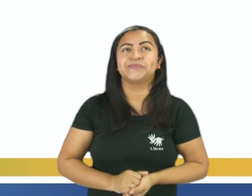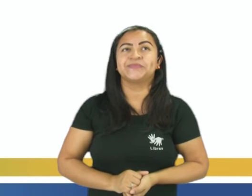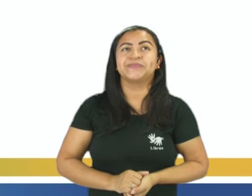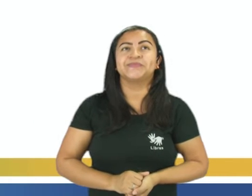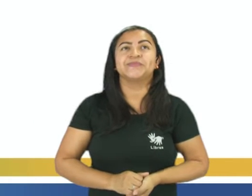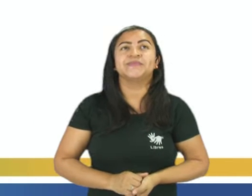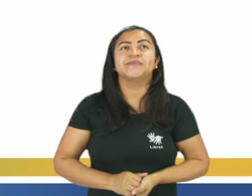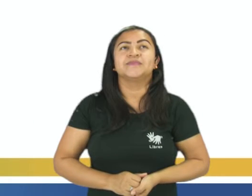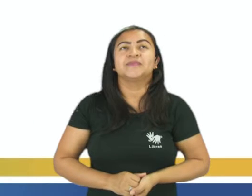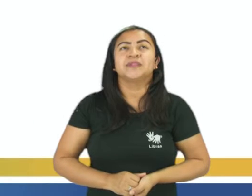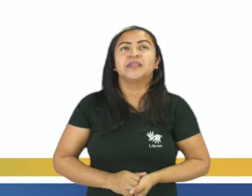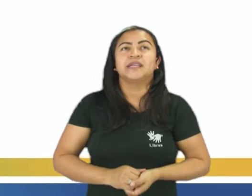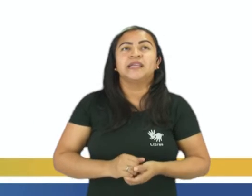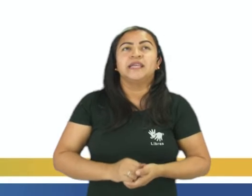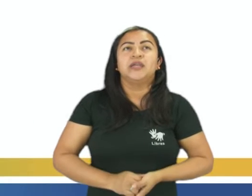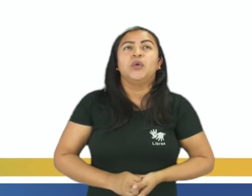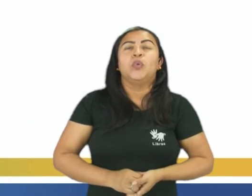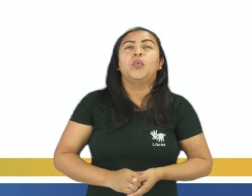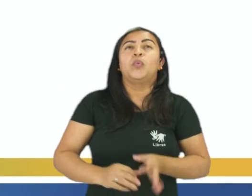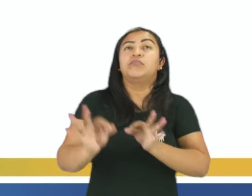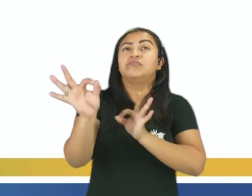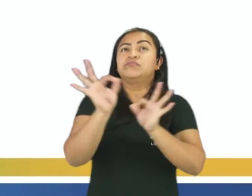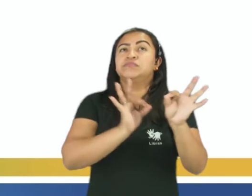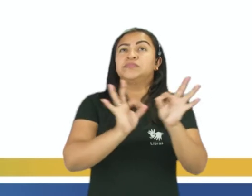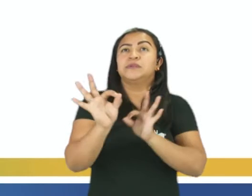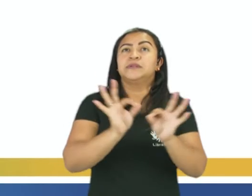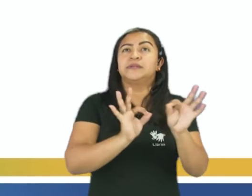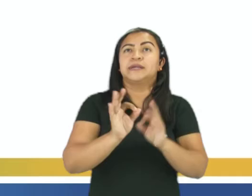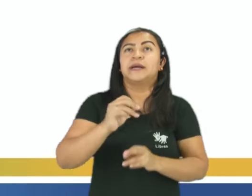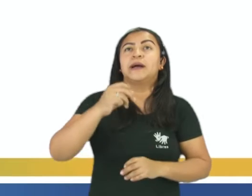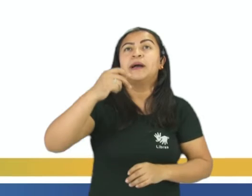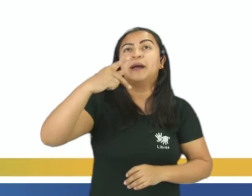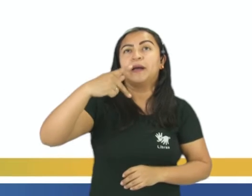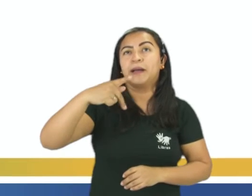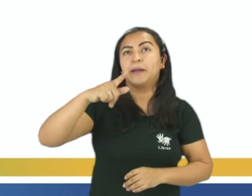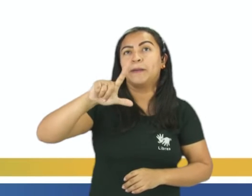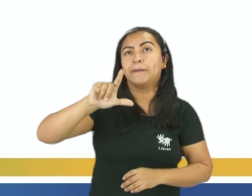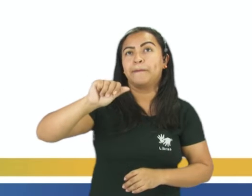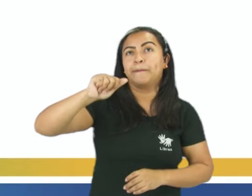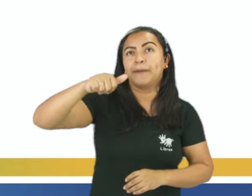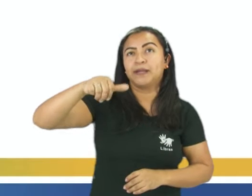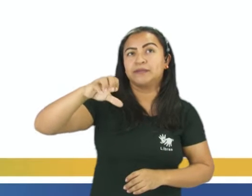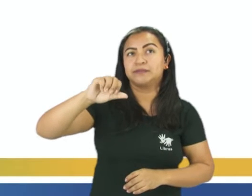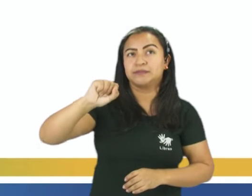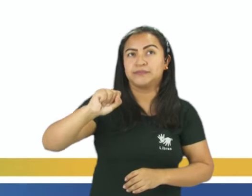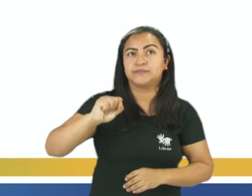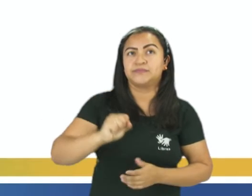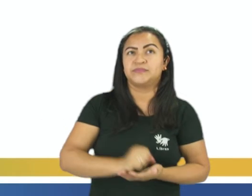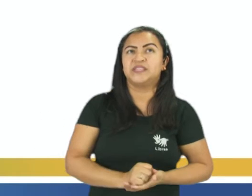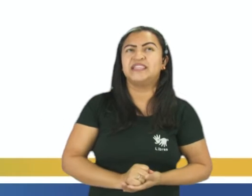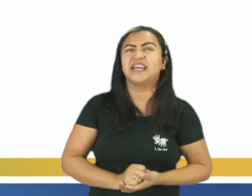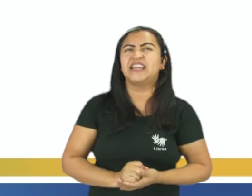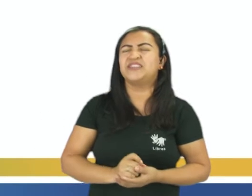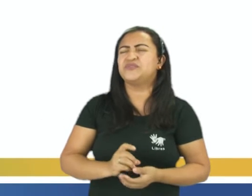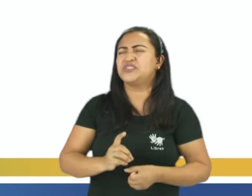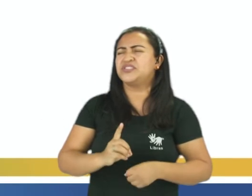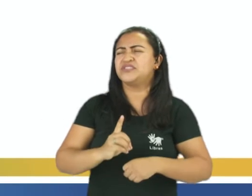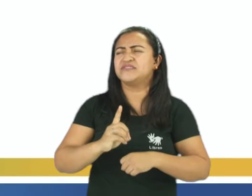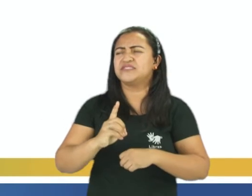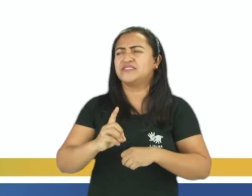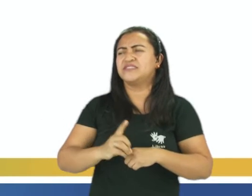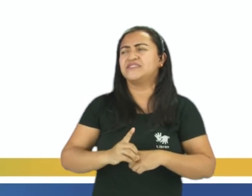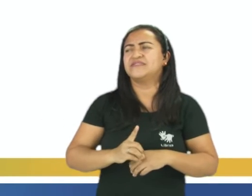Plano Nacional de Saneamento Básico, o Plan SAB. Aprovado pelo Decreto nº 8.141